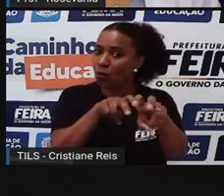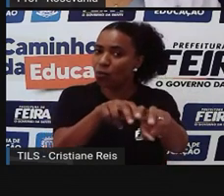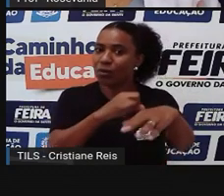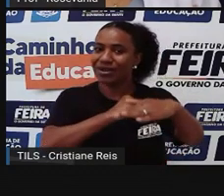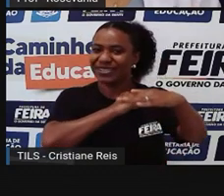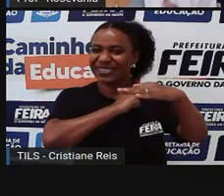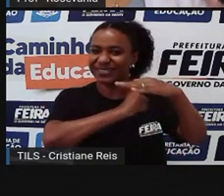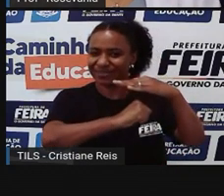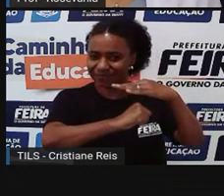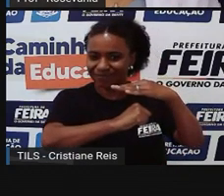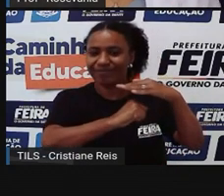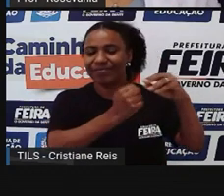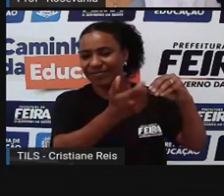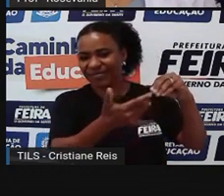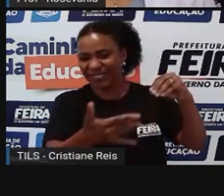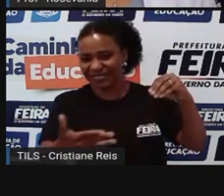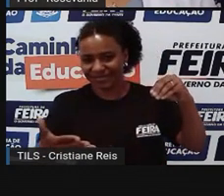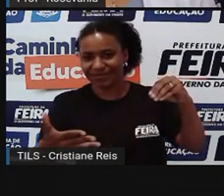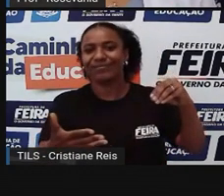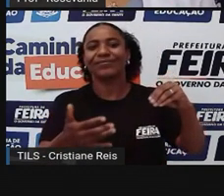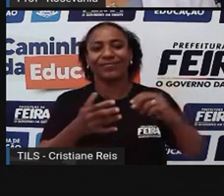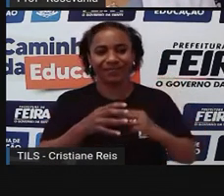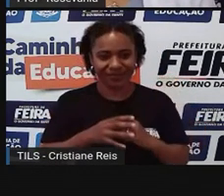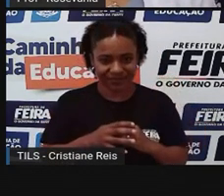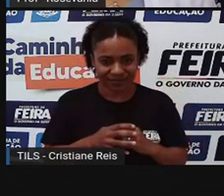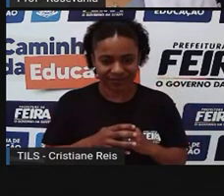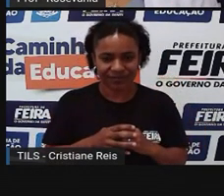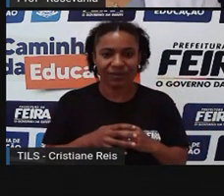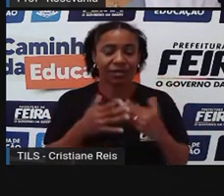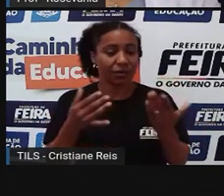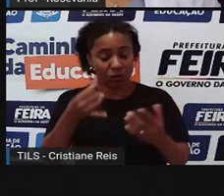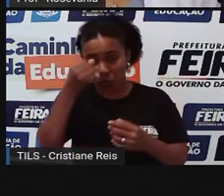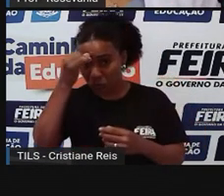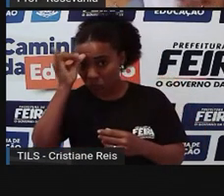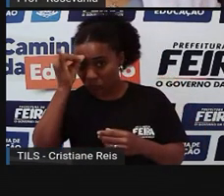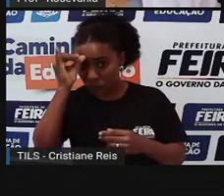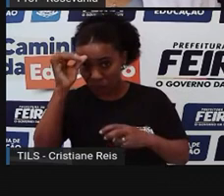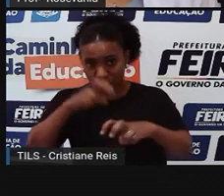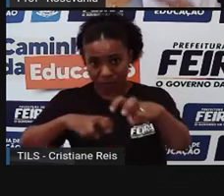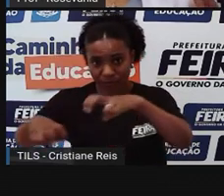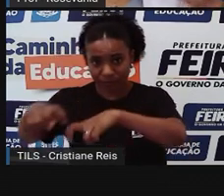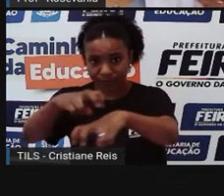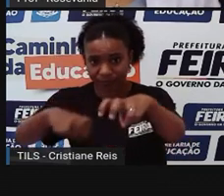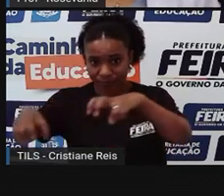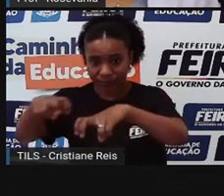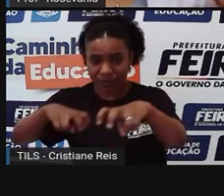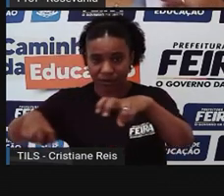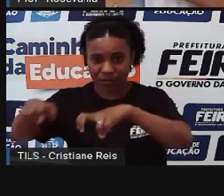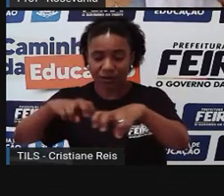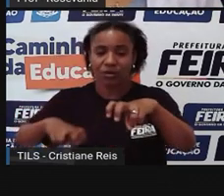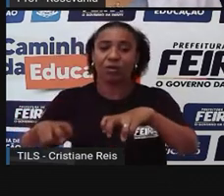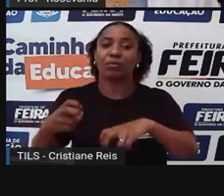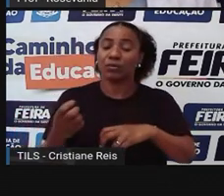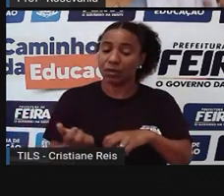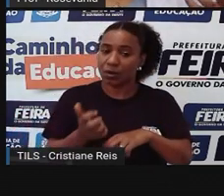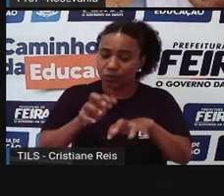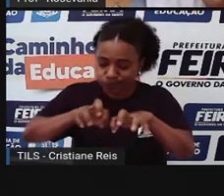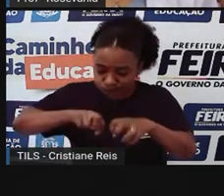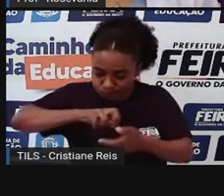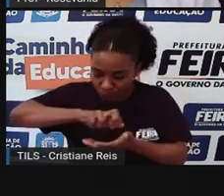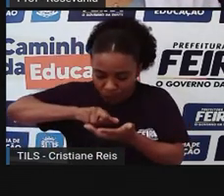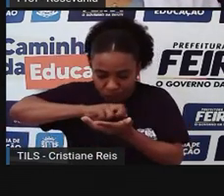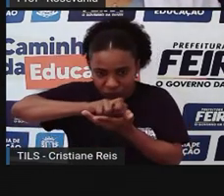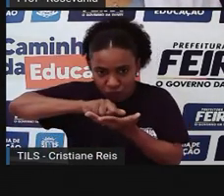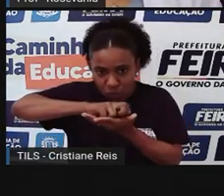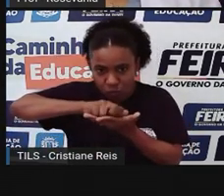espaços, né, que reservava ali o boi, o gato, que fosse lá para engordar, pegar outras áreas, bora dizer assim,